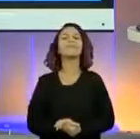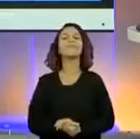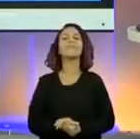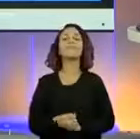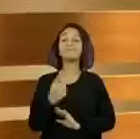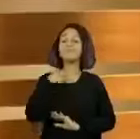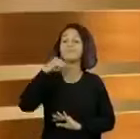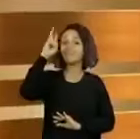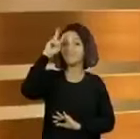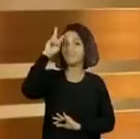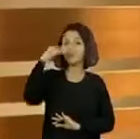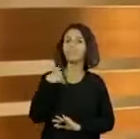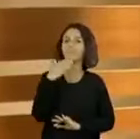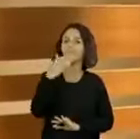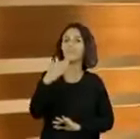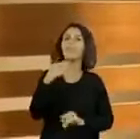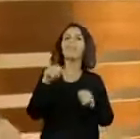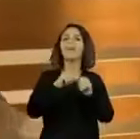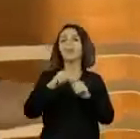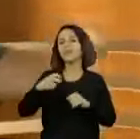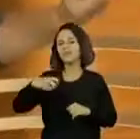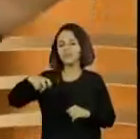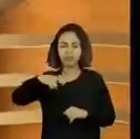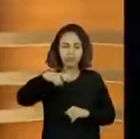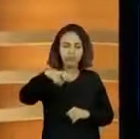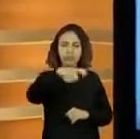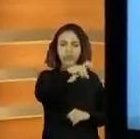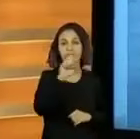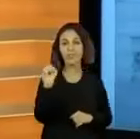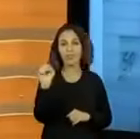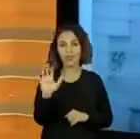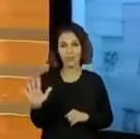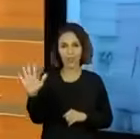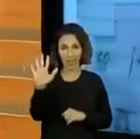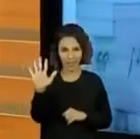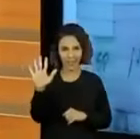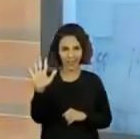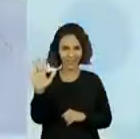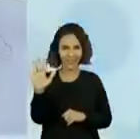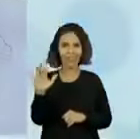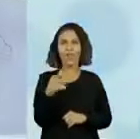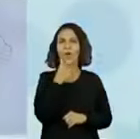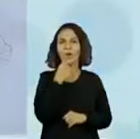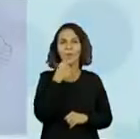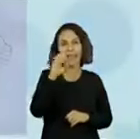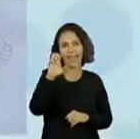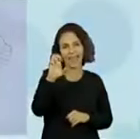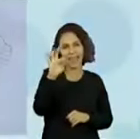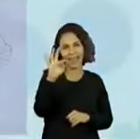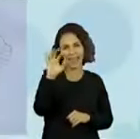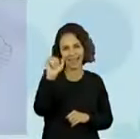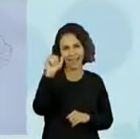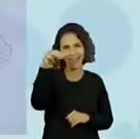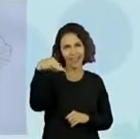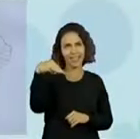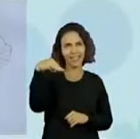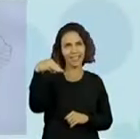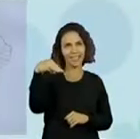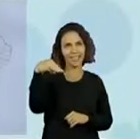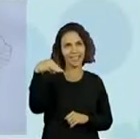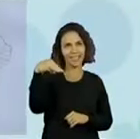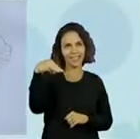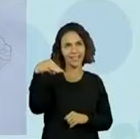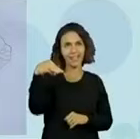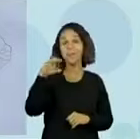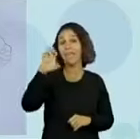Eu lembro de ter pedido vocês fazerem um carrinho da região sudeste. E o Etan Domingues Maciel, de Carapicuíba, ele fez o carrinho.